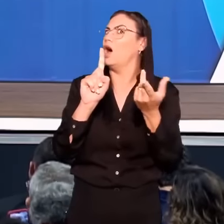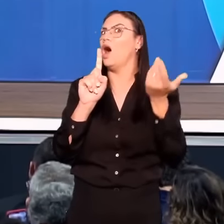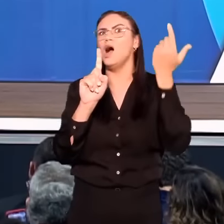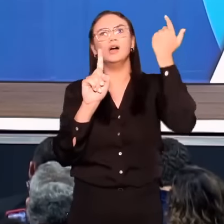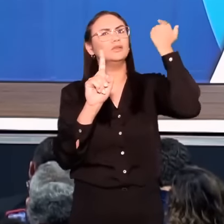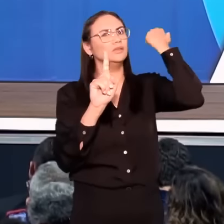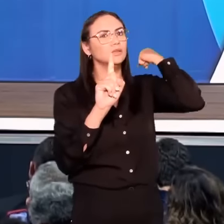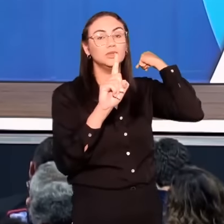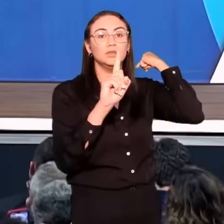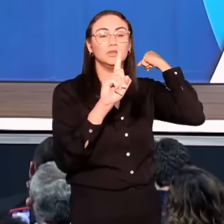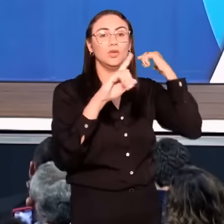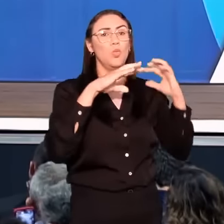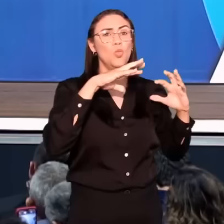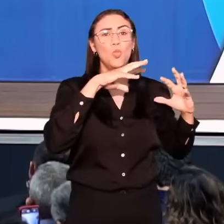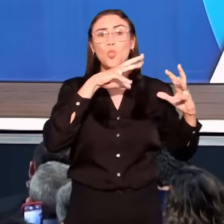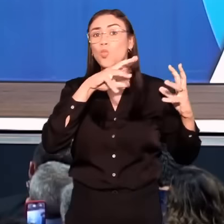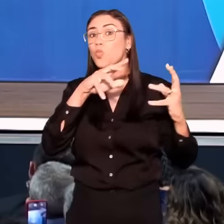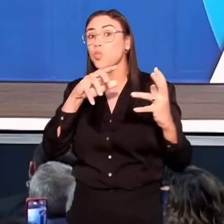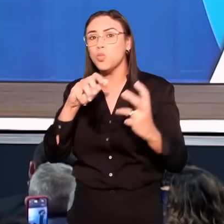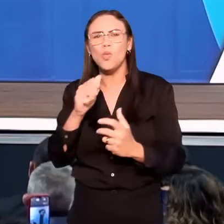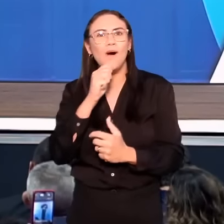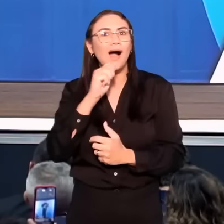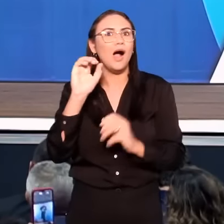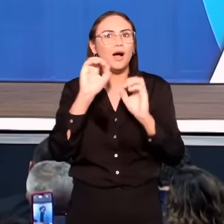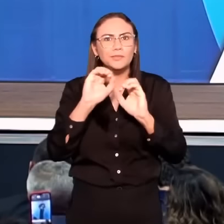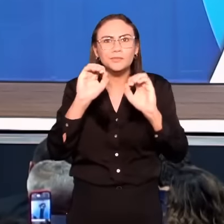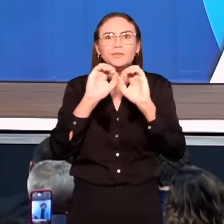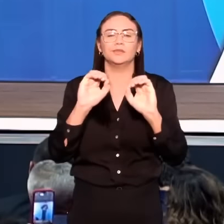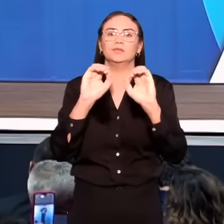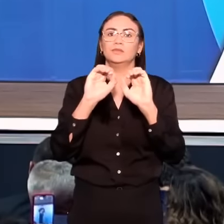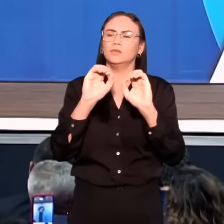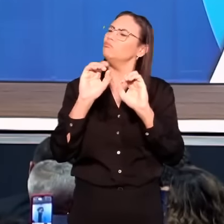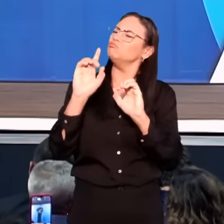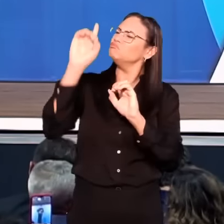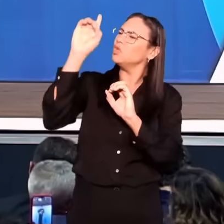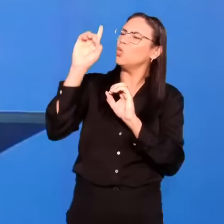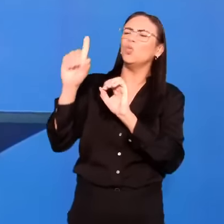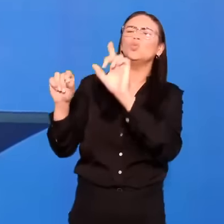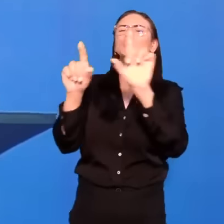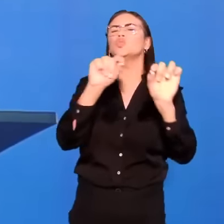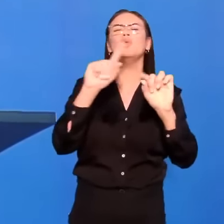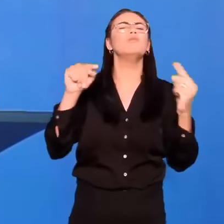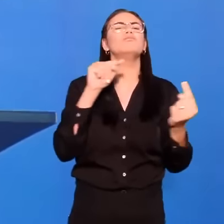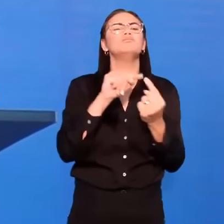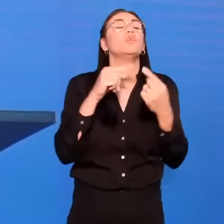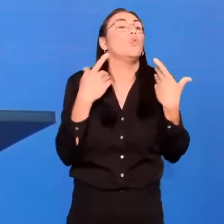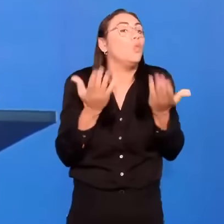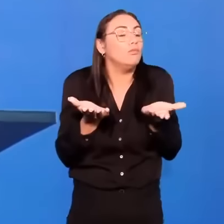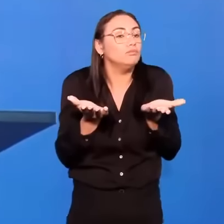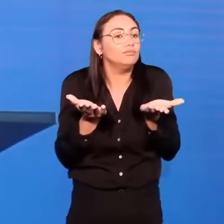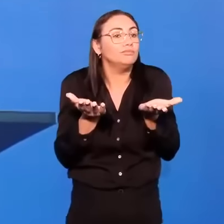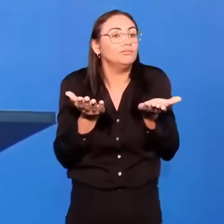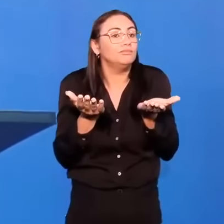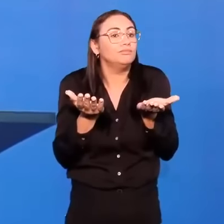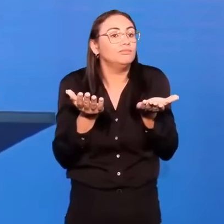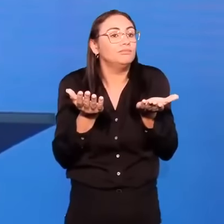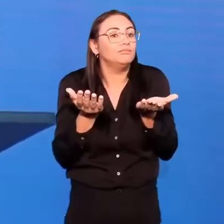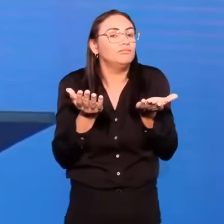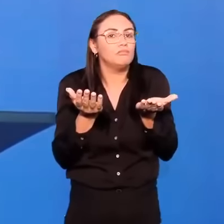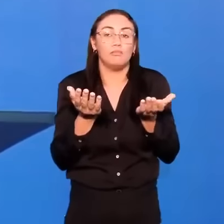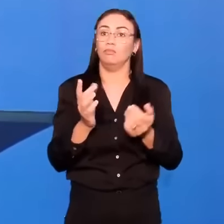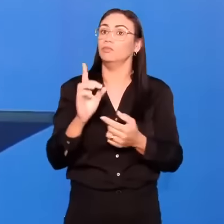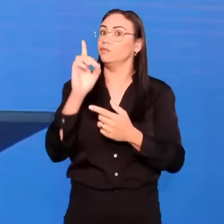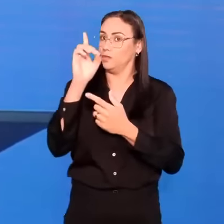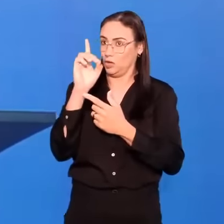do mundo. Para. Para. O que é para? Cláusula de propósito. Deus nos escolheu. Para. Um